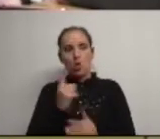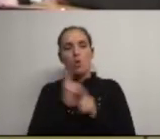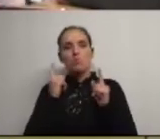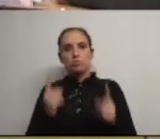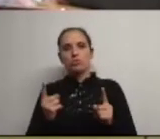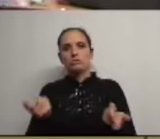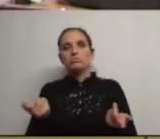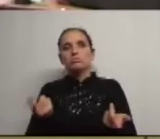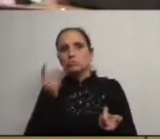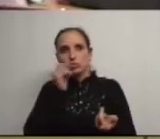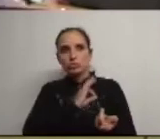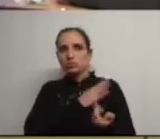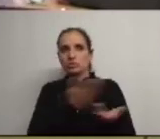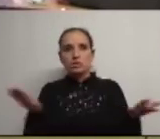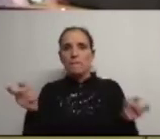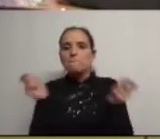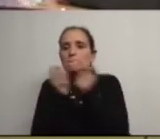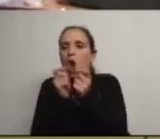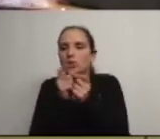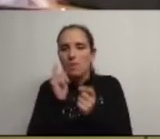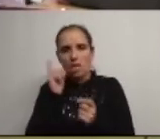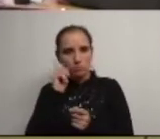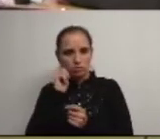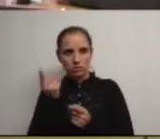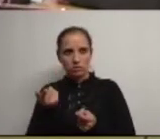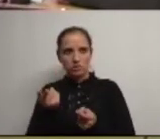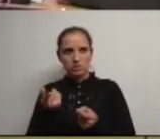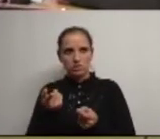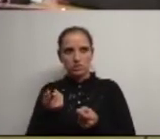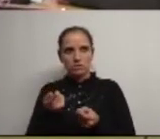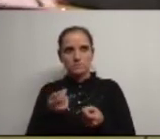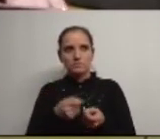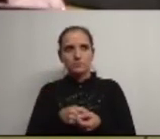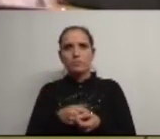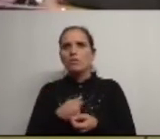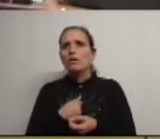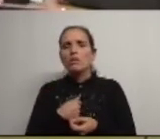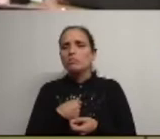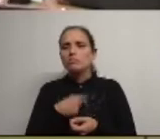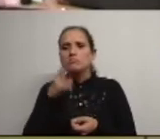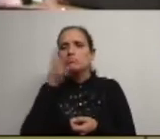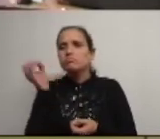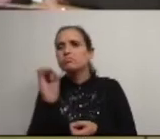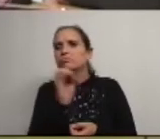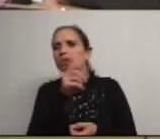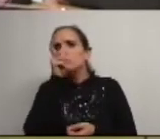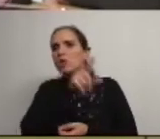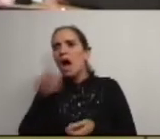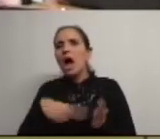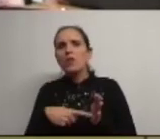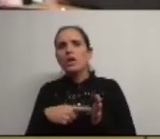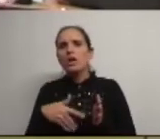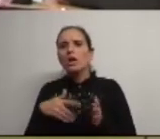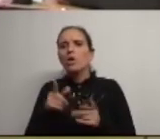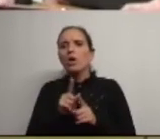meus senhores é a proximidade que está aqui é eu não vejo ninguém em Agda que